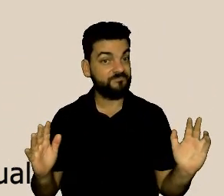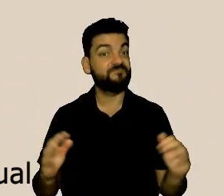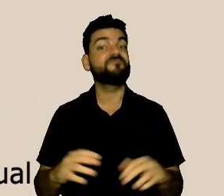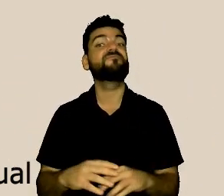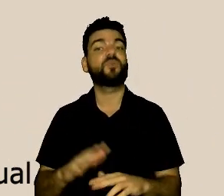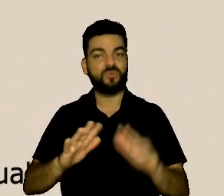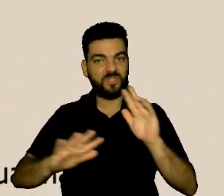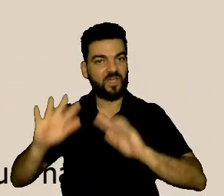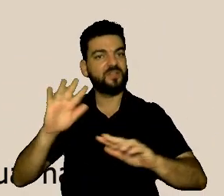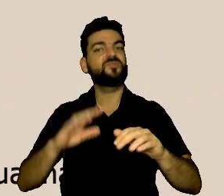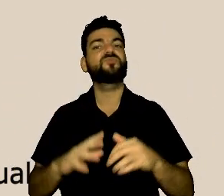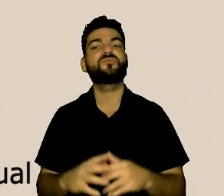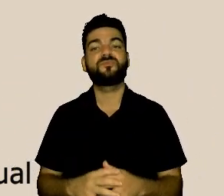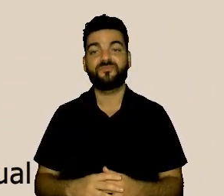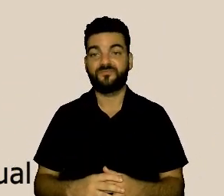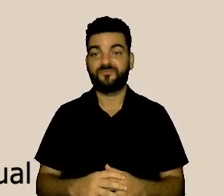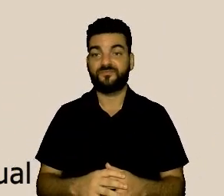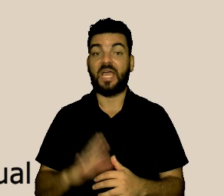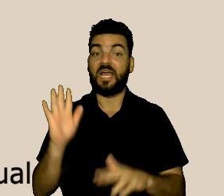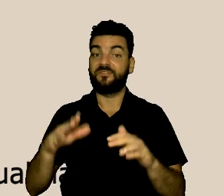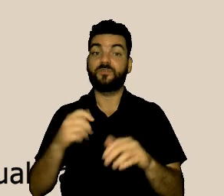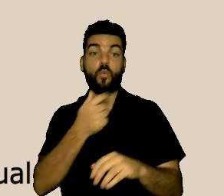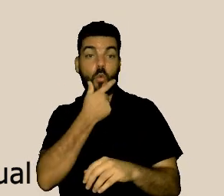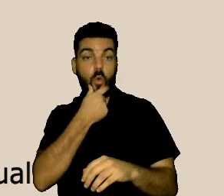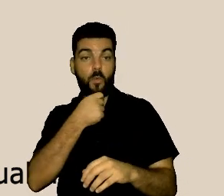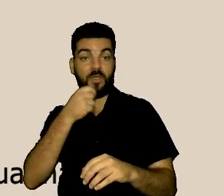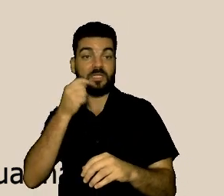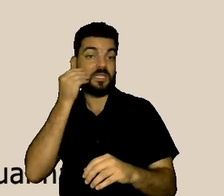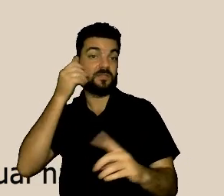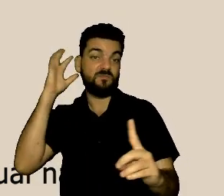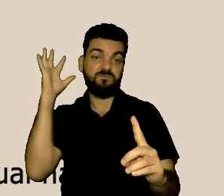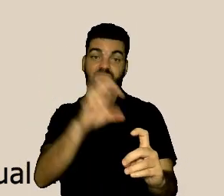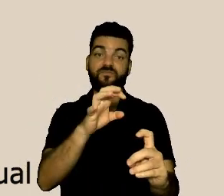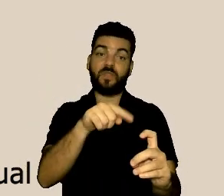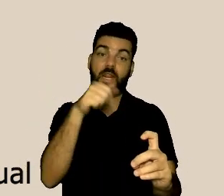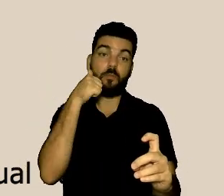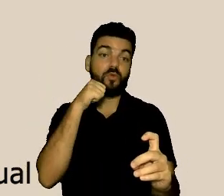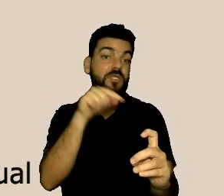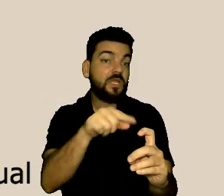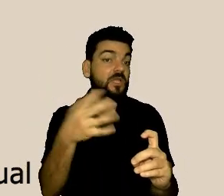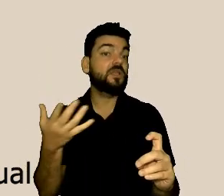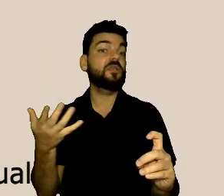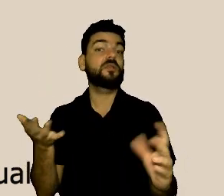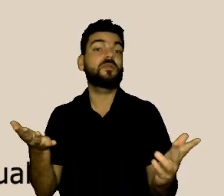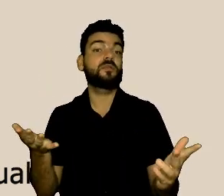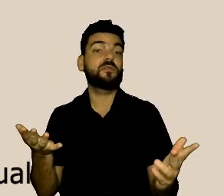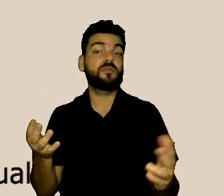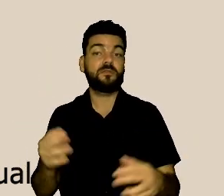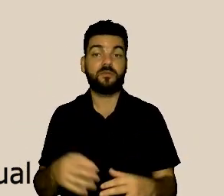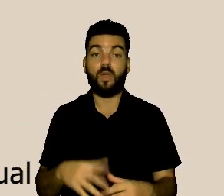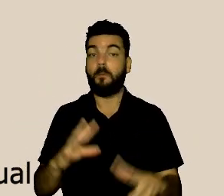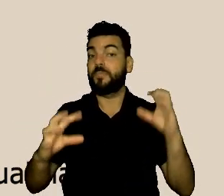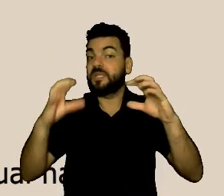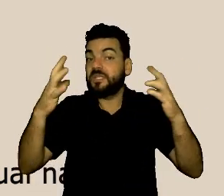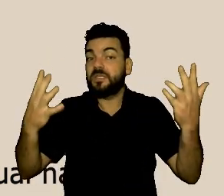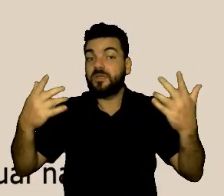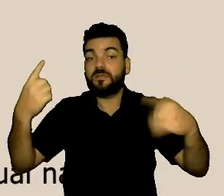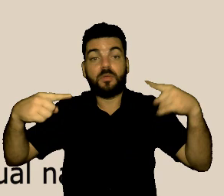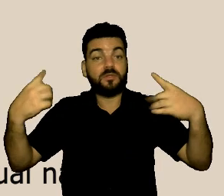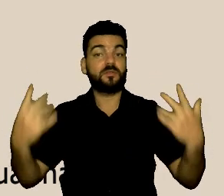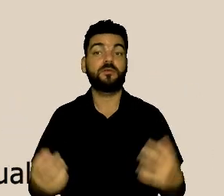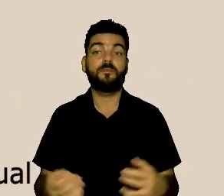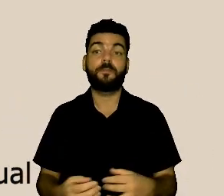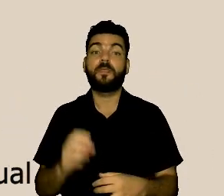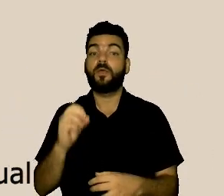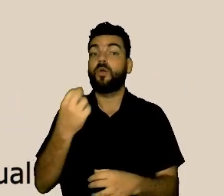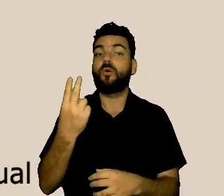por exemplo, durante uma fala, ou então aquele constrangimento subliminar, onde ele começa a explicar alguma coisa